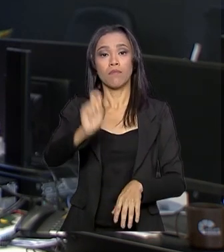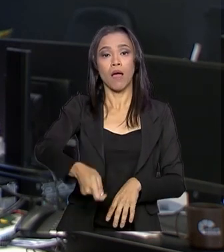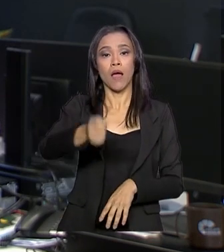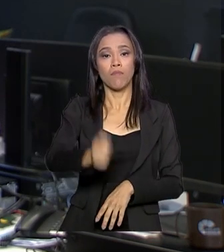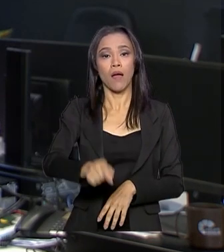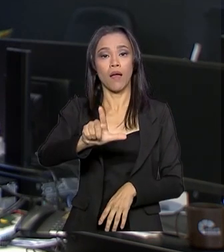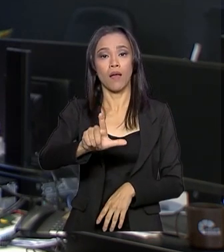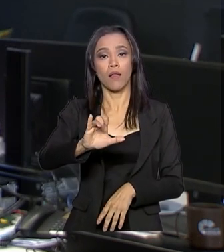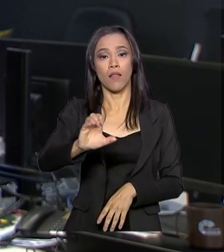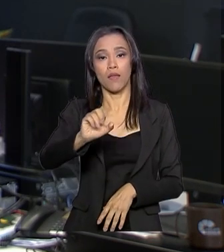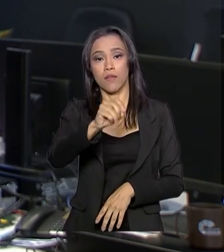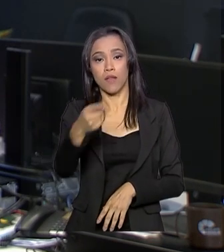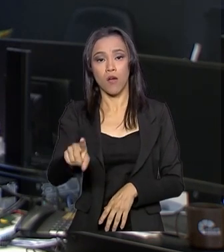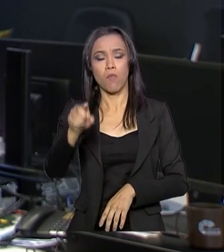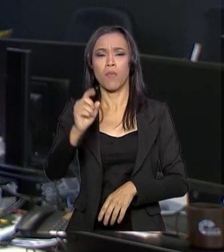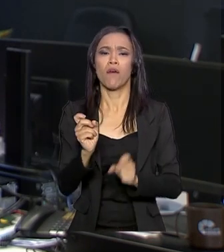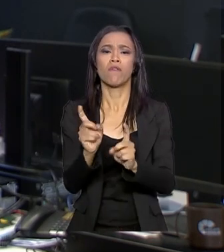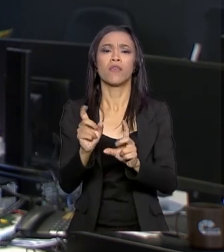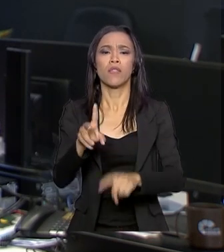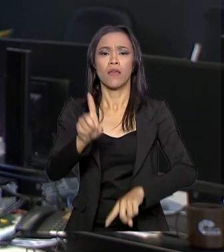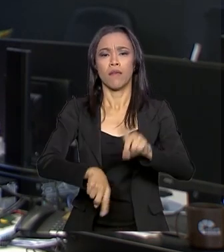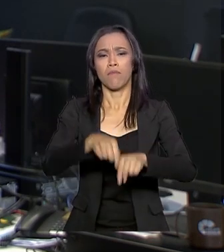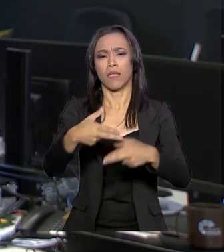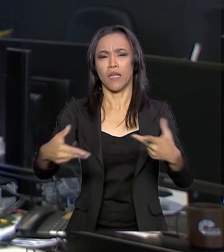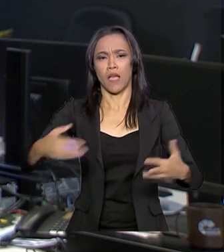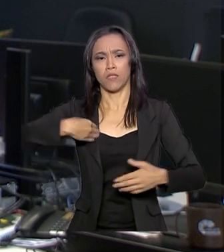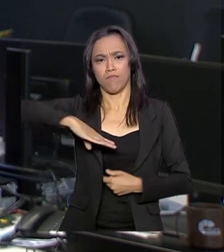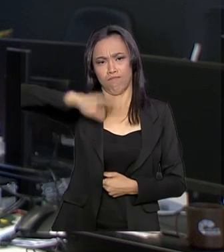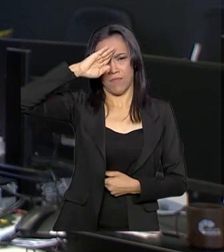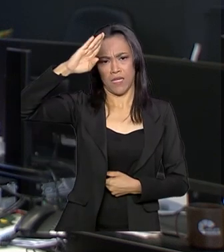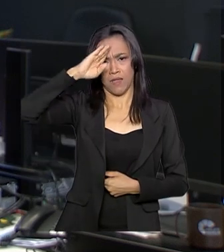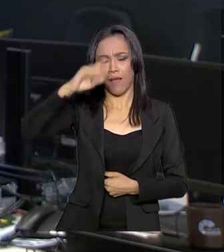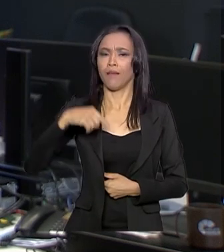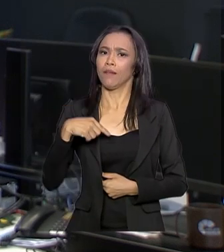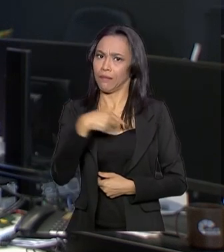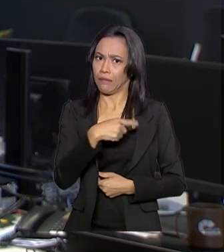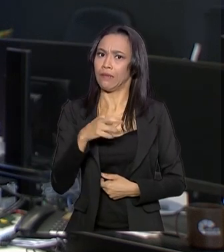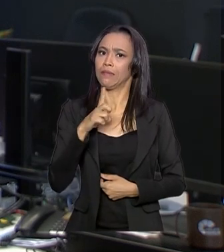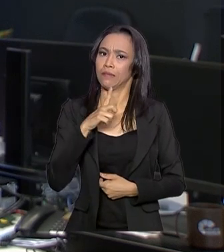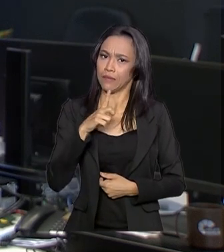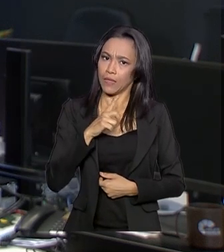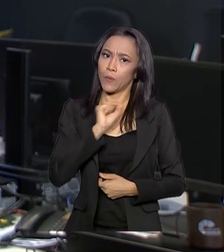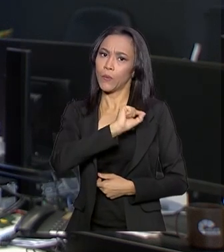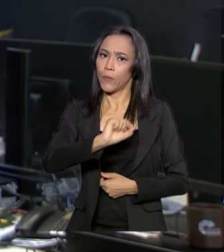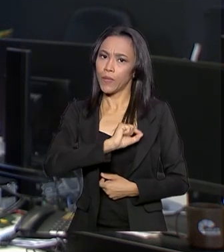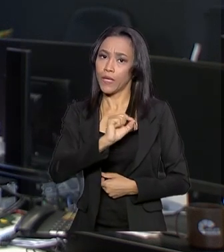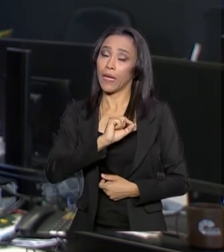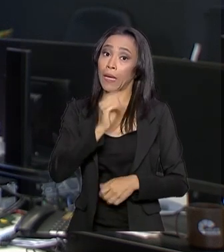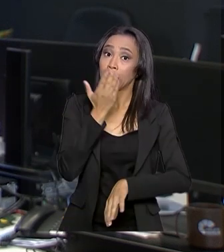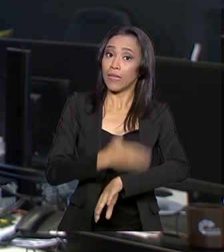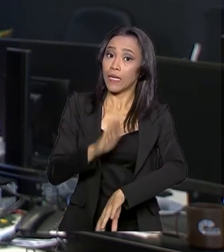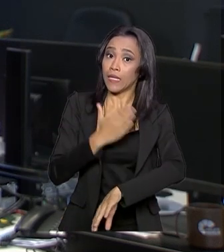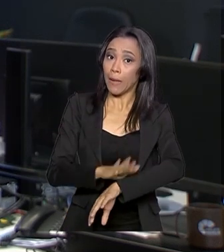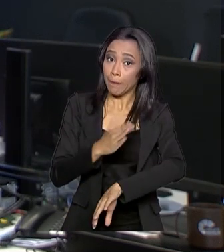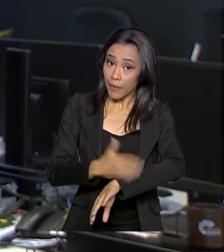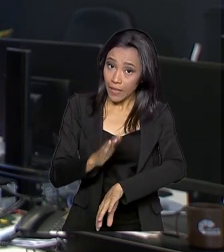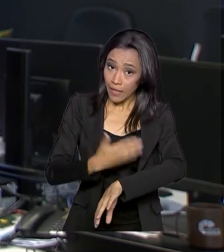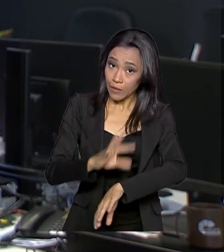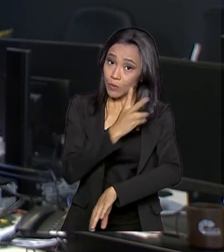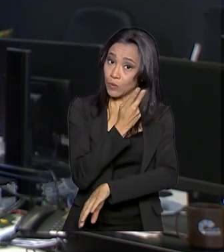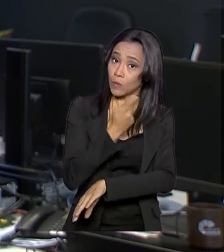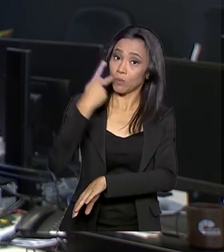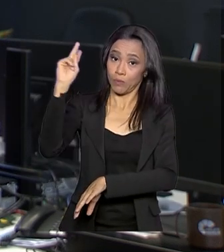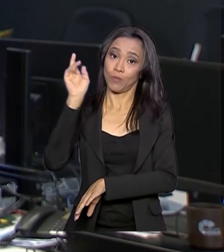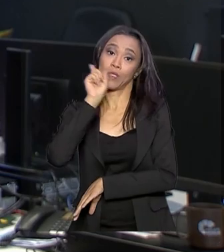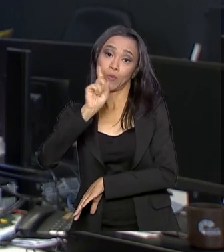vender produtos militares brasileiros e ganha prioridade para promover treinamentos com as Forças Armadas norte